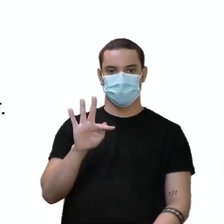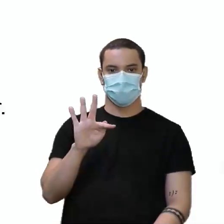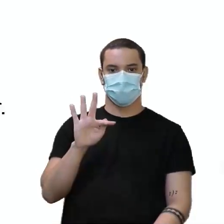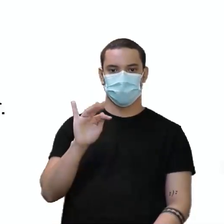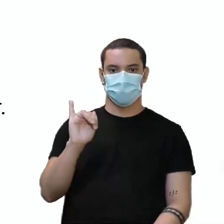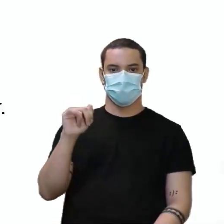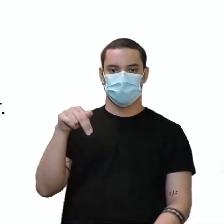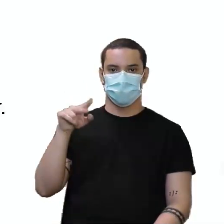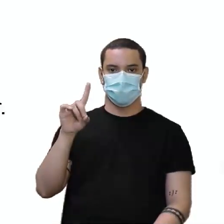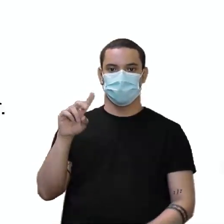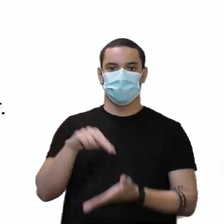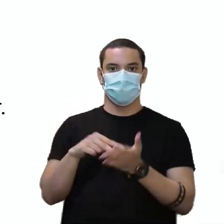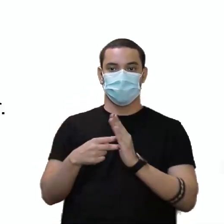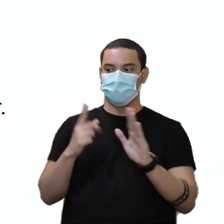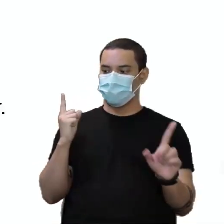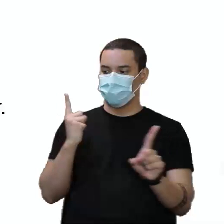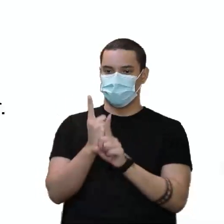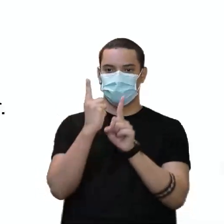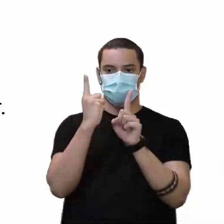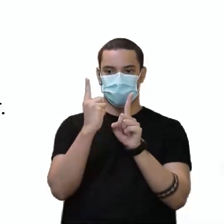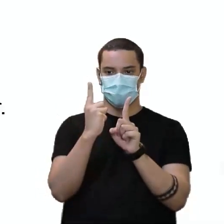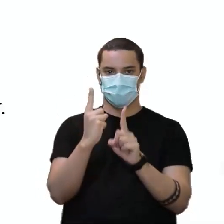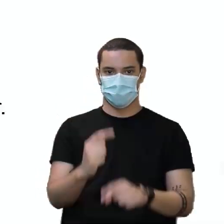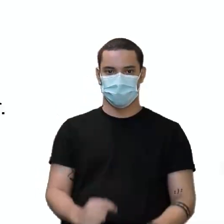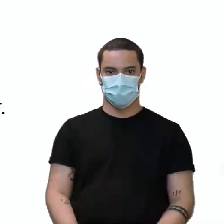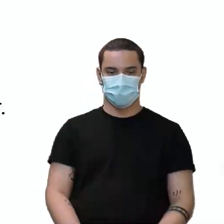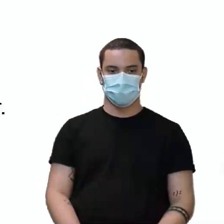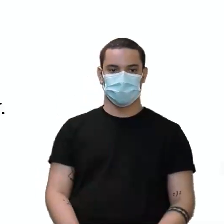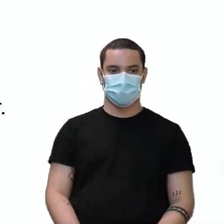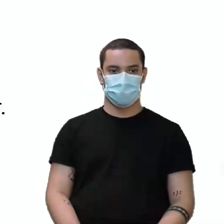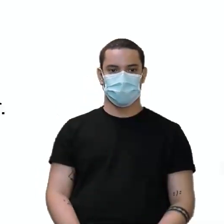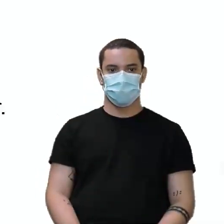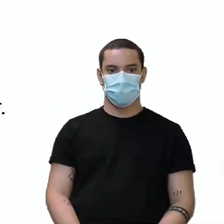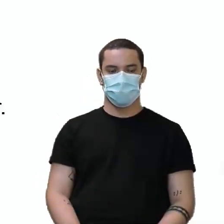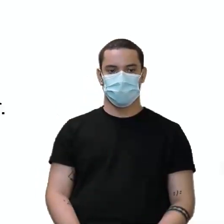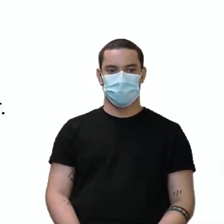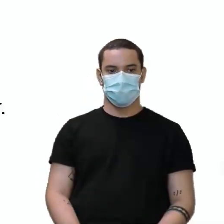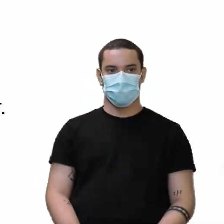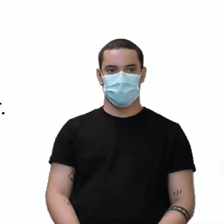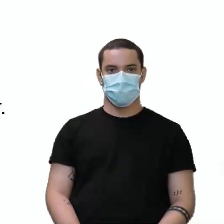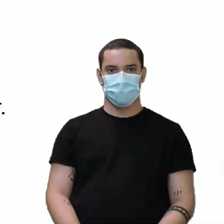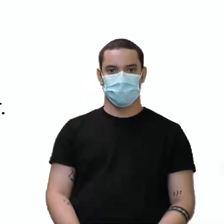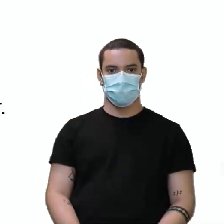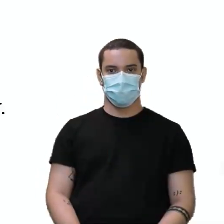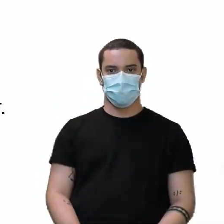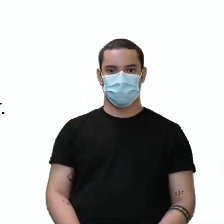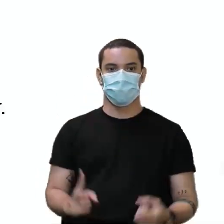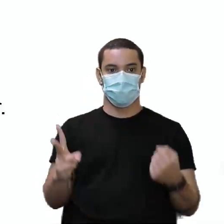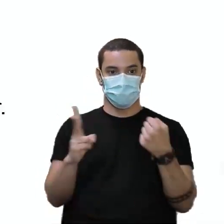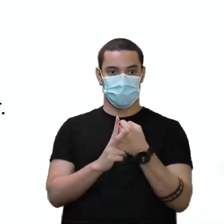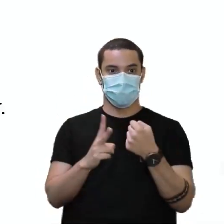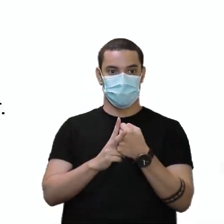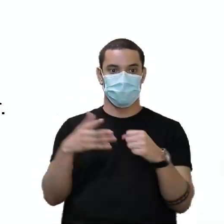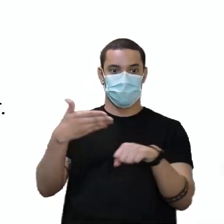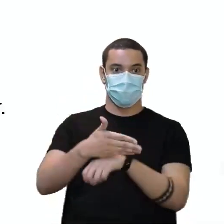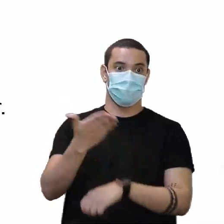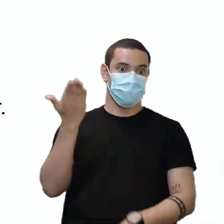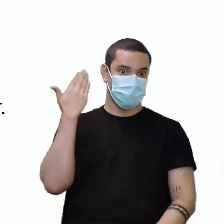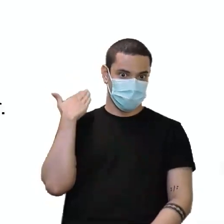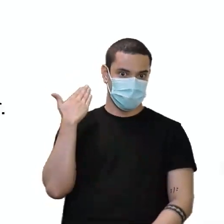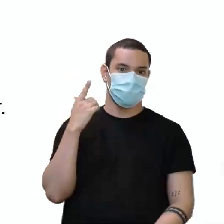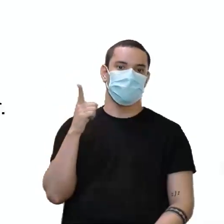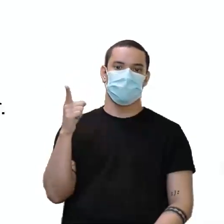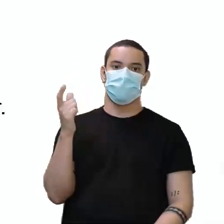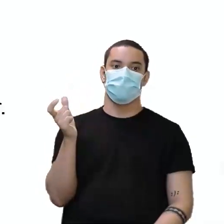infinitivo ou presente. Find. E tá como found, que é o verbo participo passado. Aí